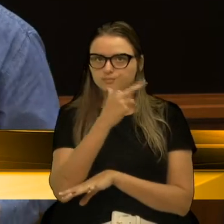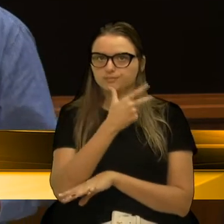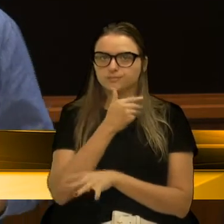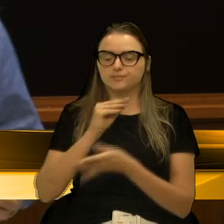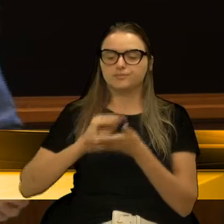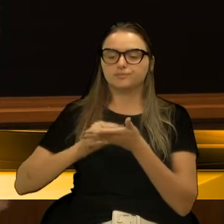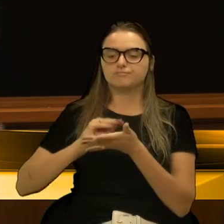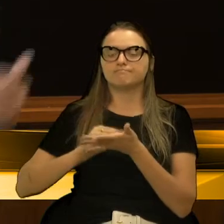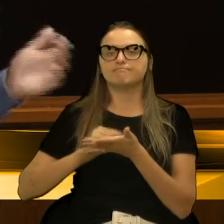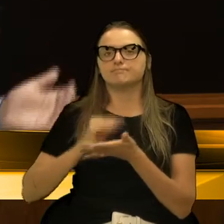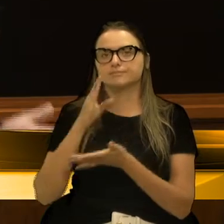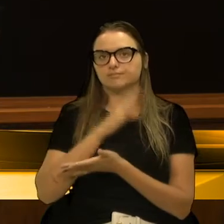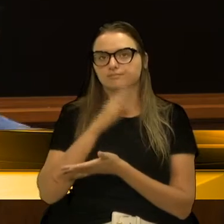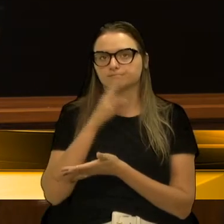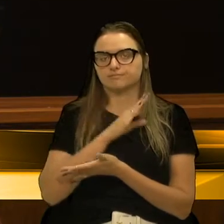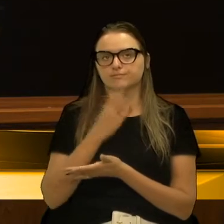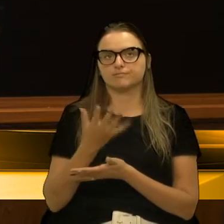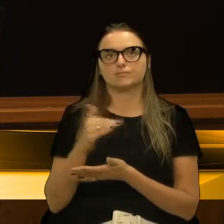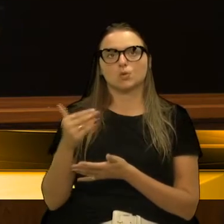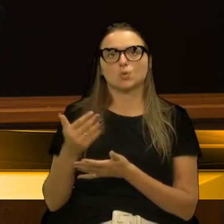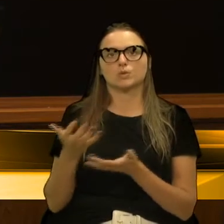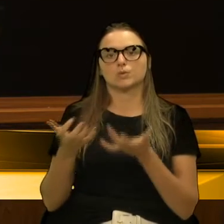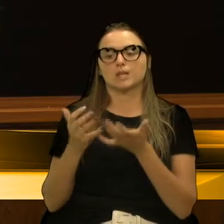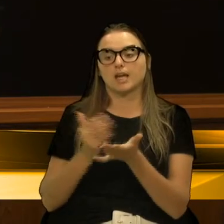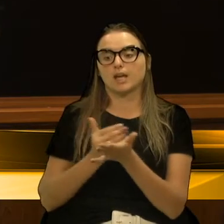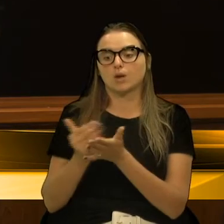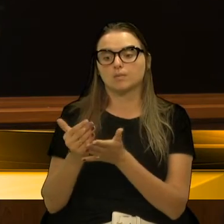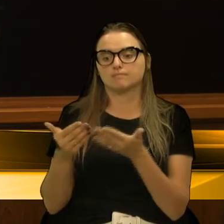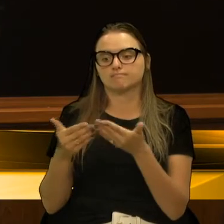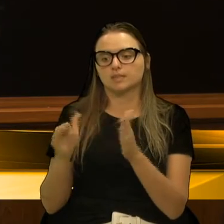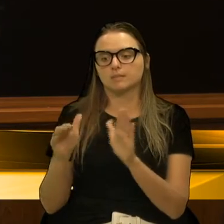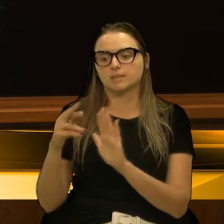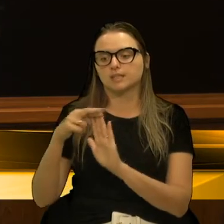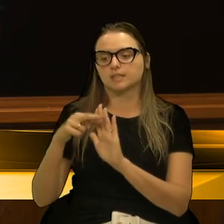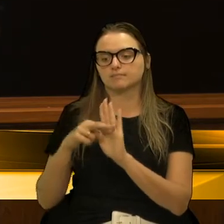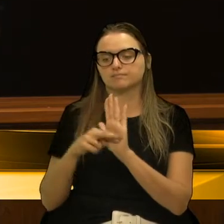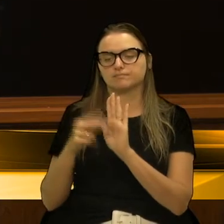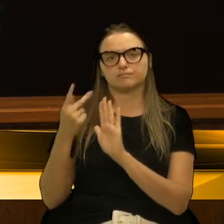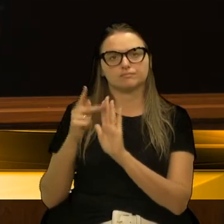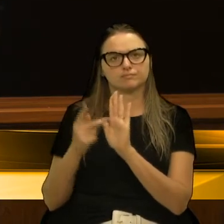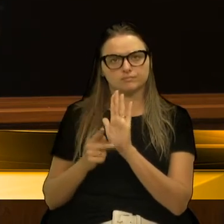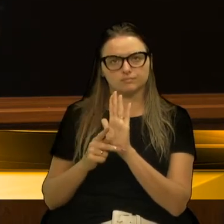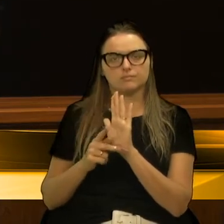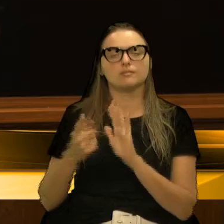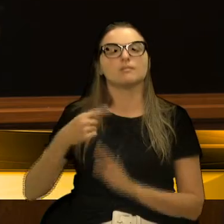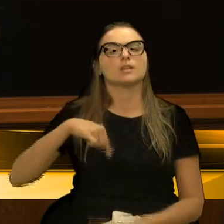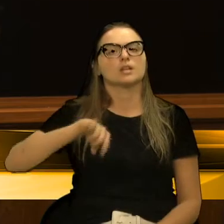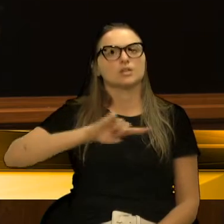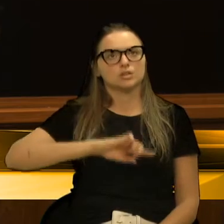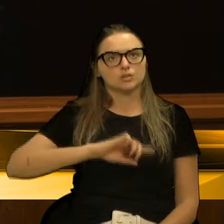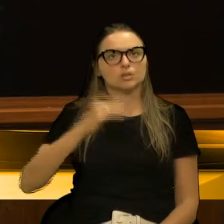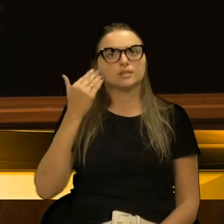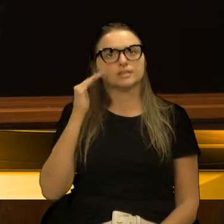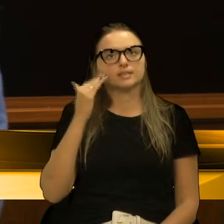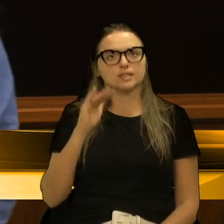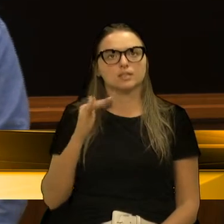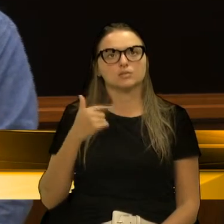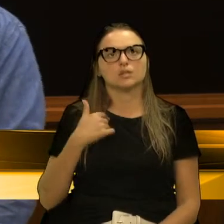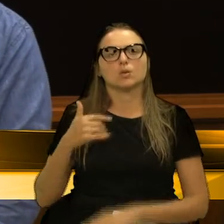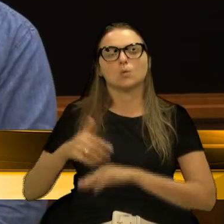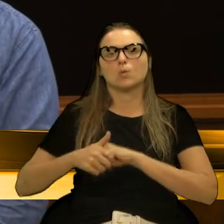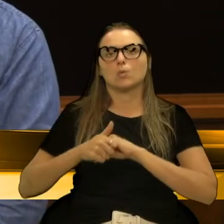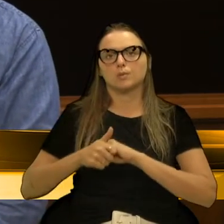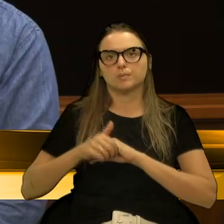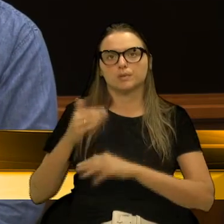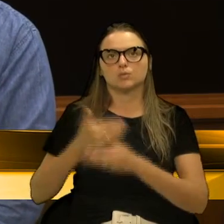agilidade, quando quer abrir nos planos de contingenciamento. E, claro que a gente entende, saúdo aqui, o trabalho